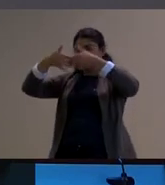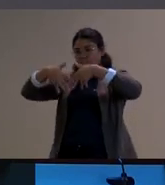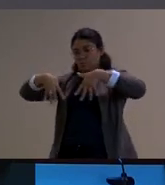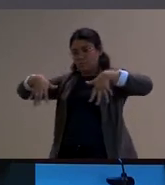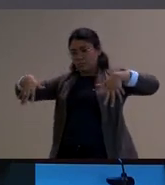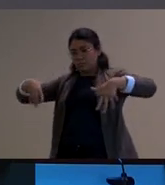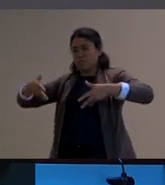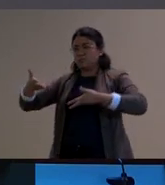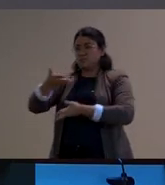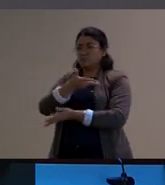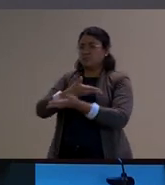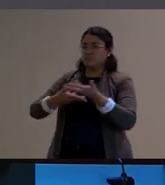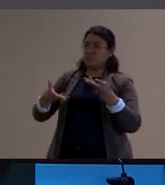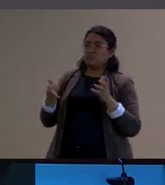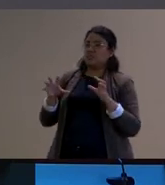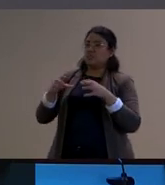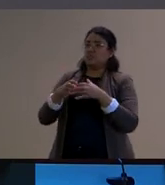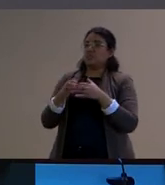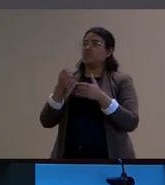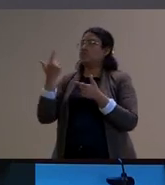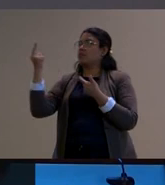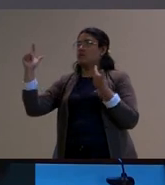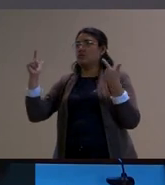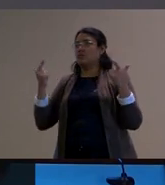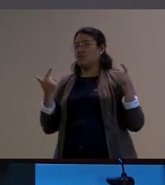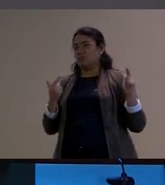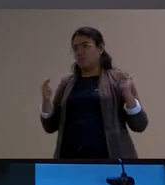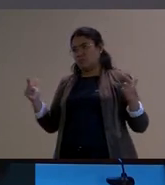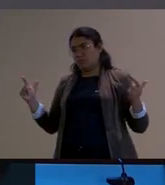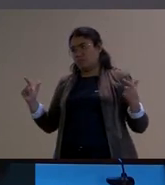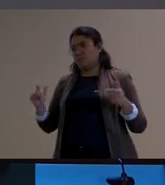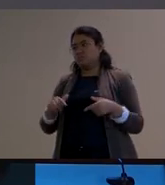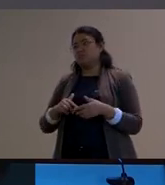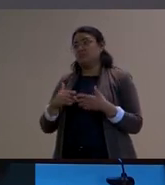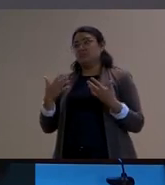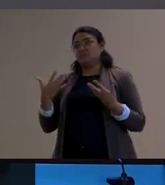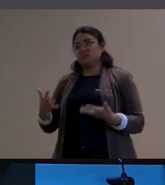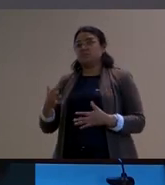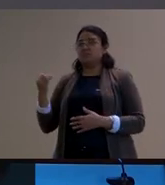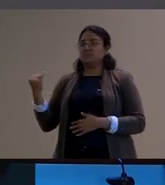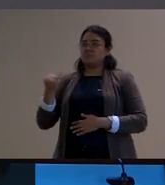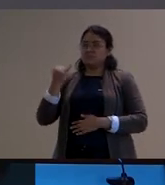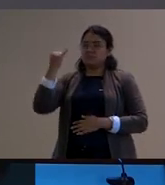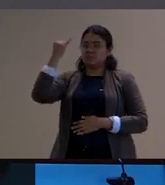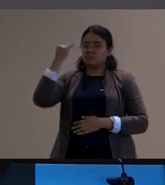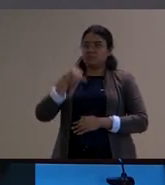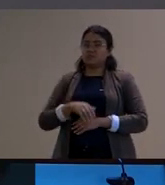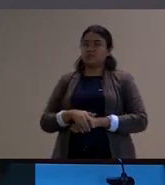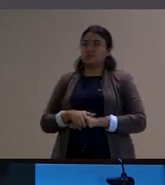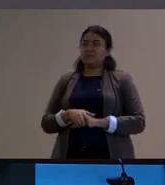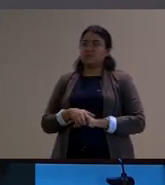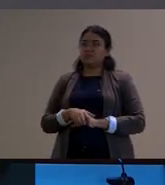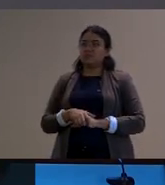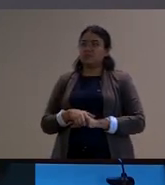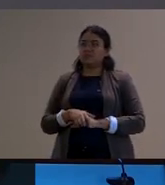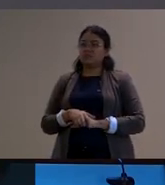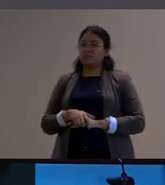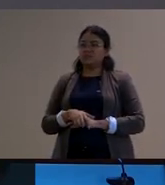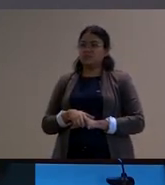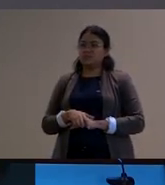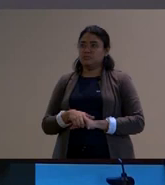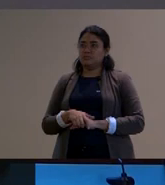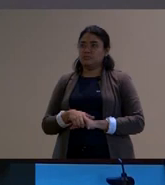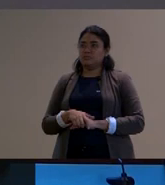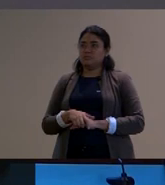na experiência também com o outro então bem importante essa questão da experiência